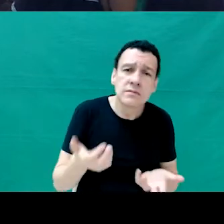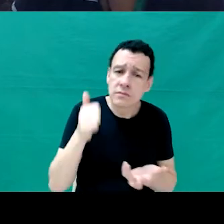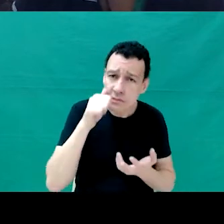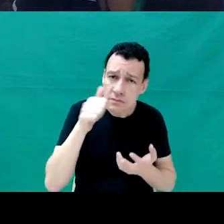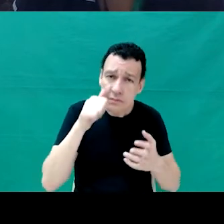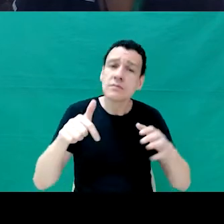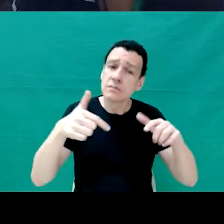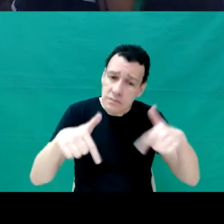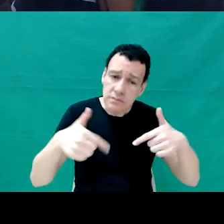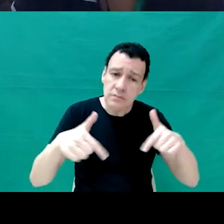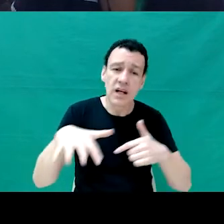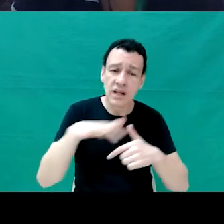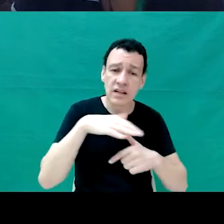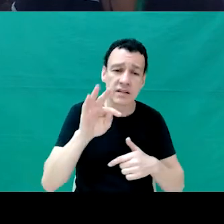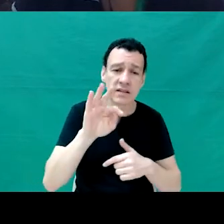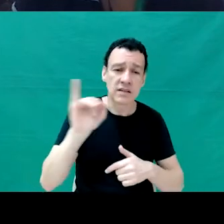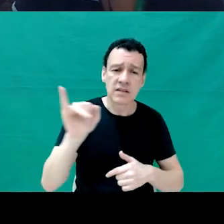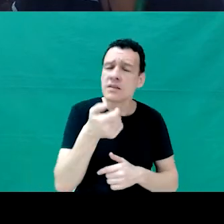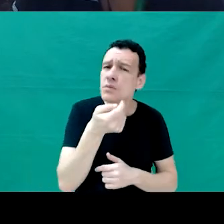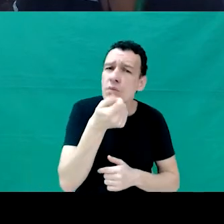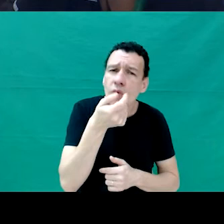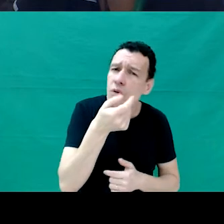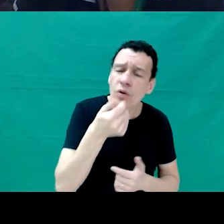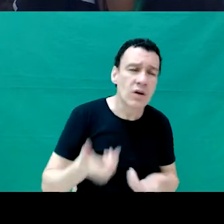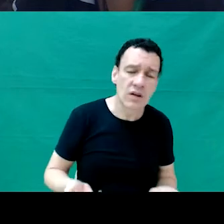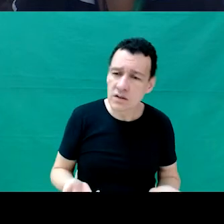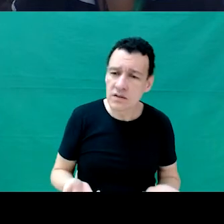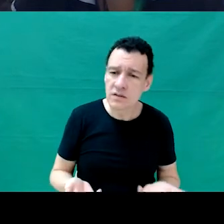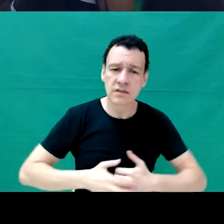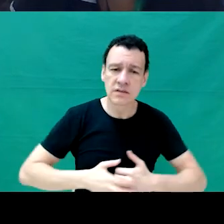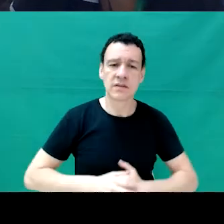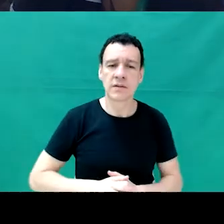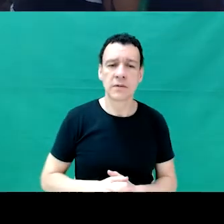Há uma diferença ainda nesse cenário